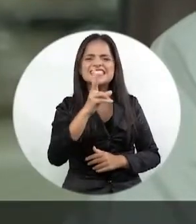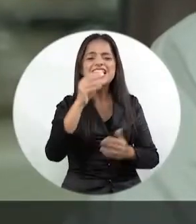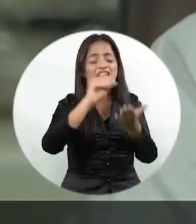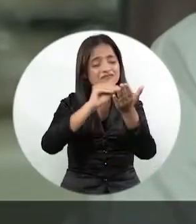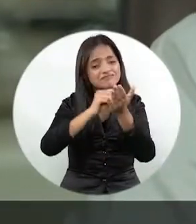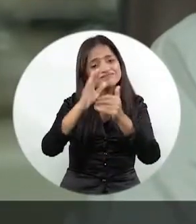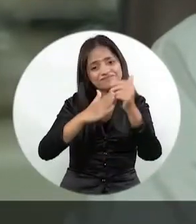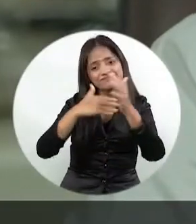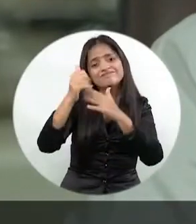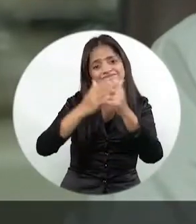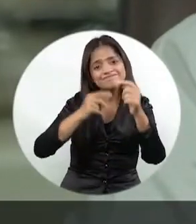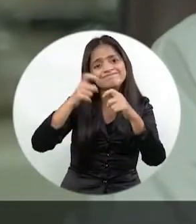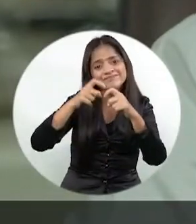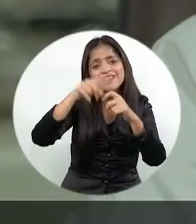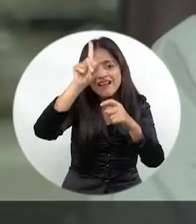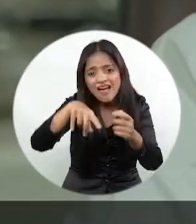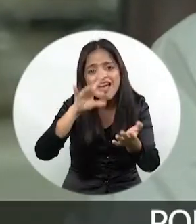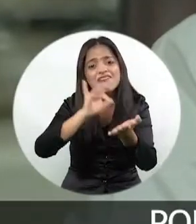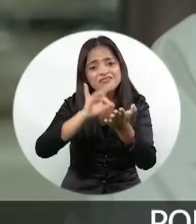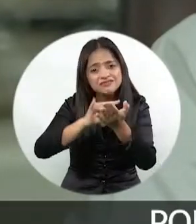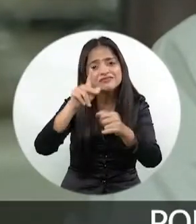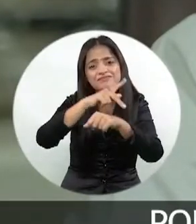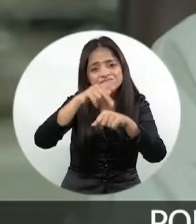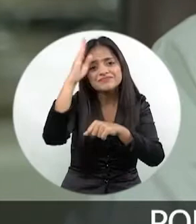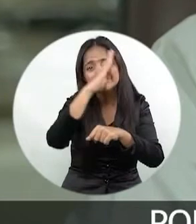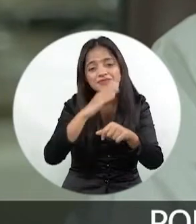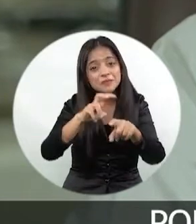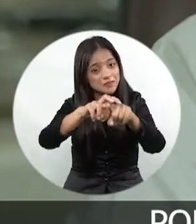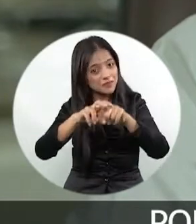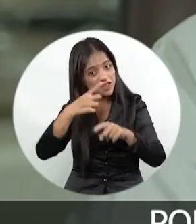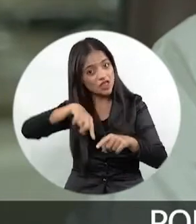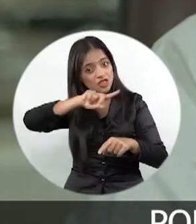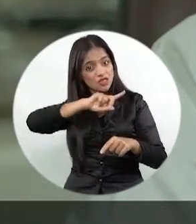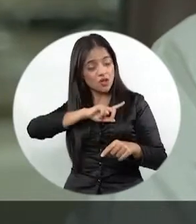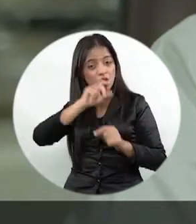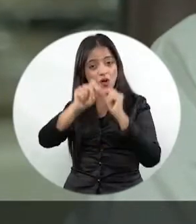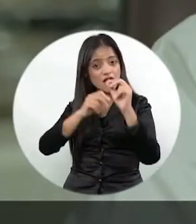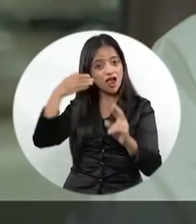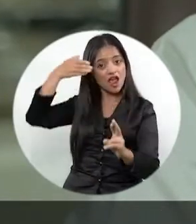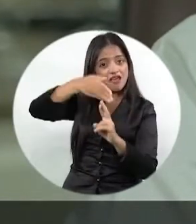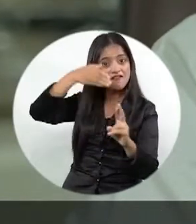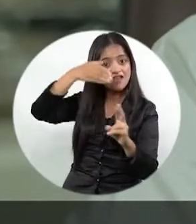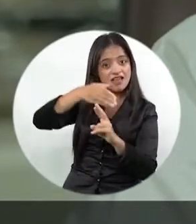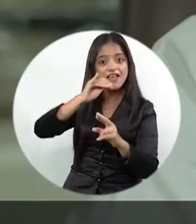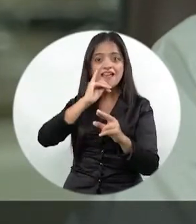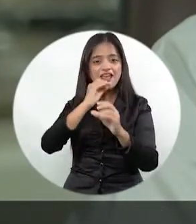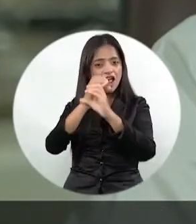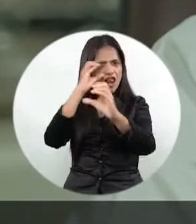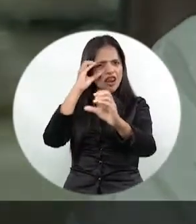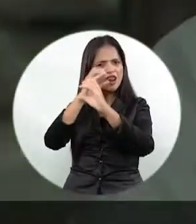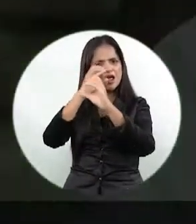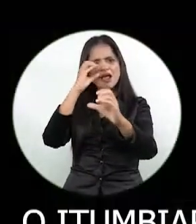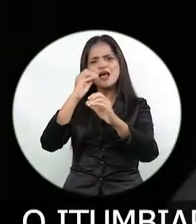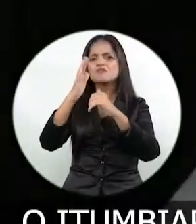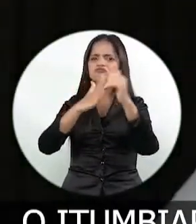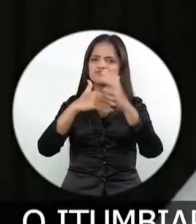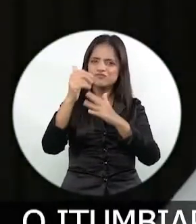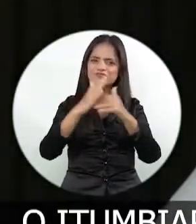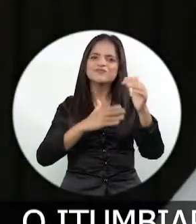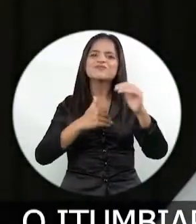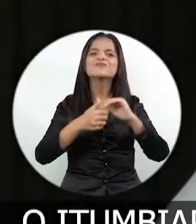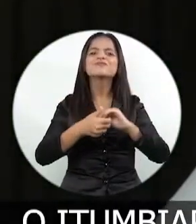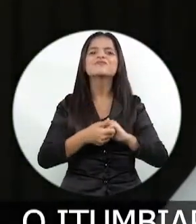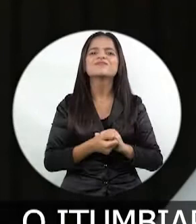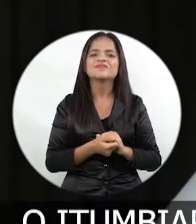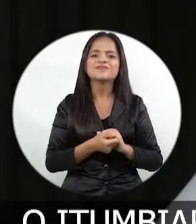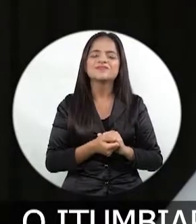é uma dura realidade no Brasil. Por isso nós vamos focar no atendimento ambulatorial de especialidades. O Itumbiara